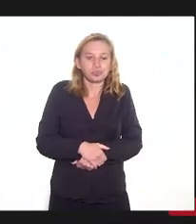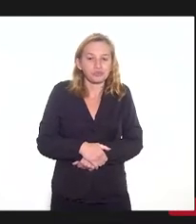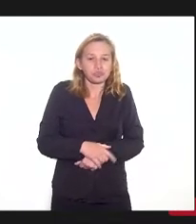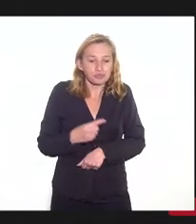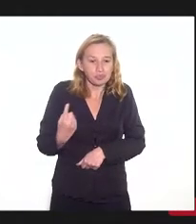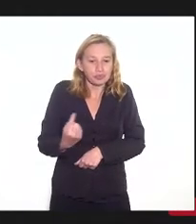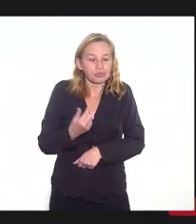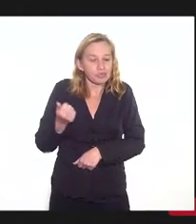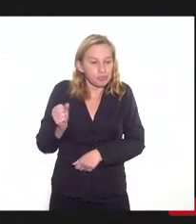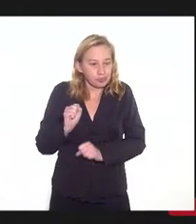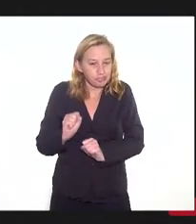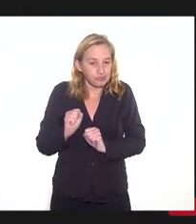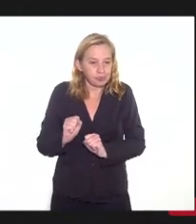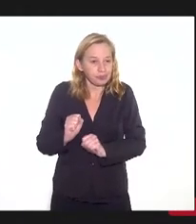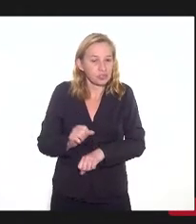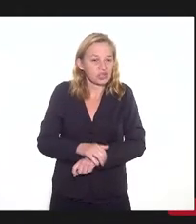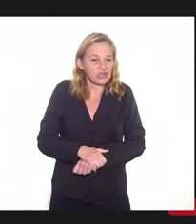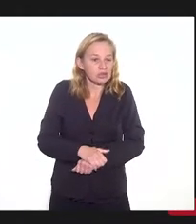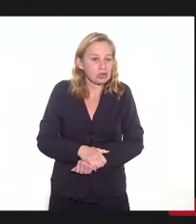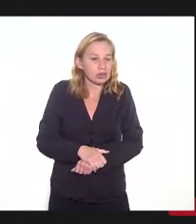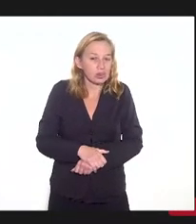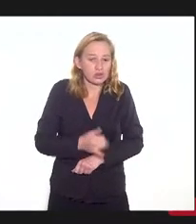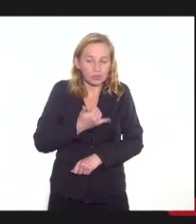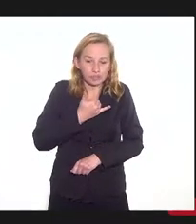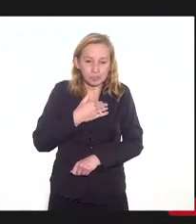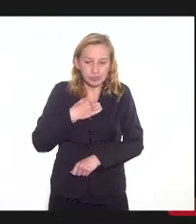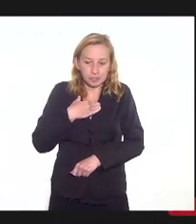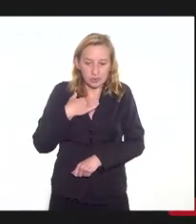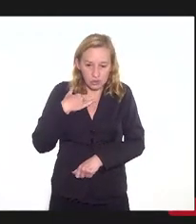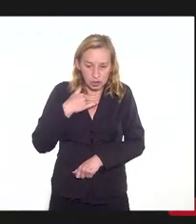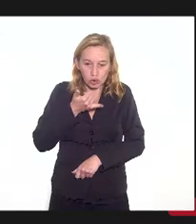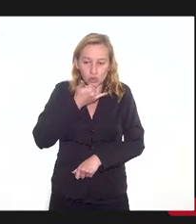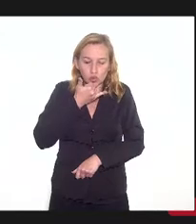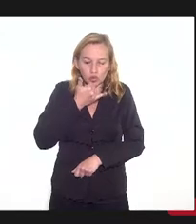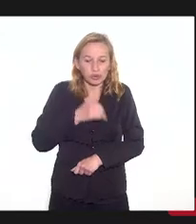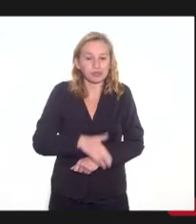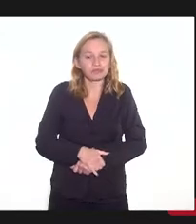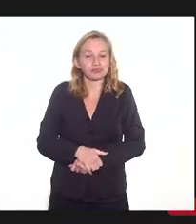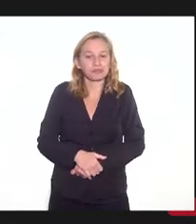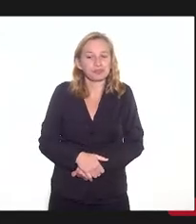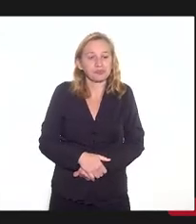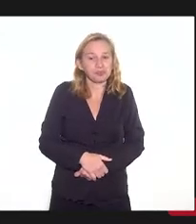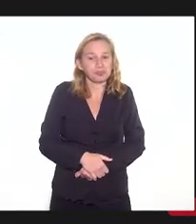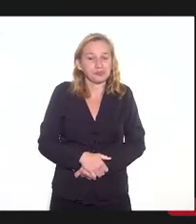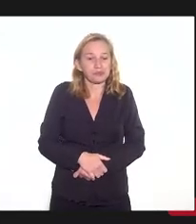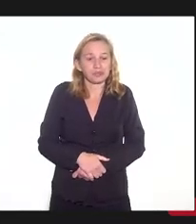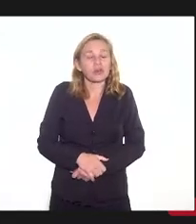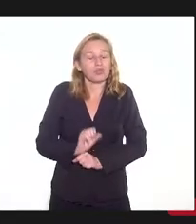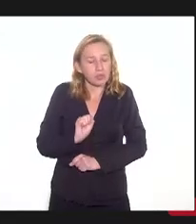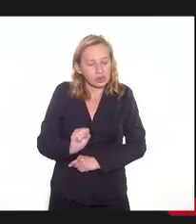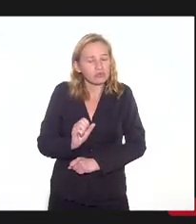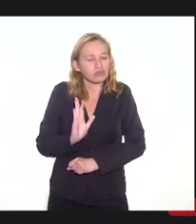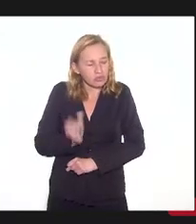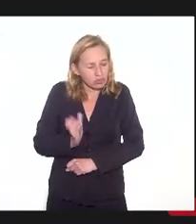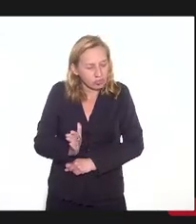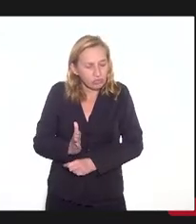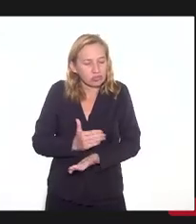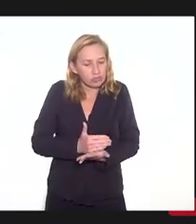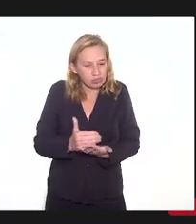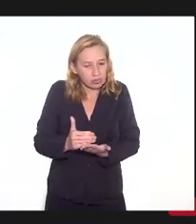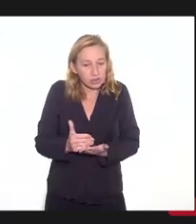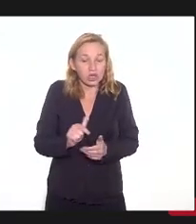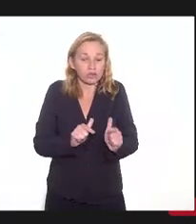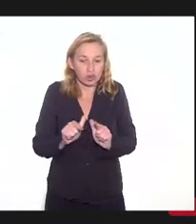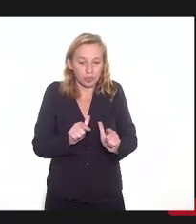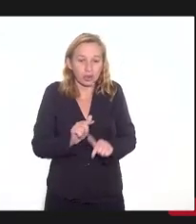para que nós pudéssemos... Desculpe. para que nós pudéssemos já começar os